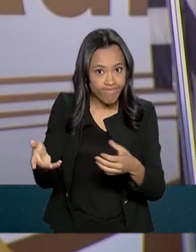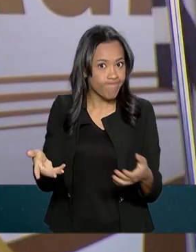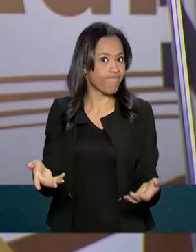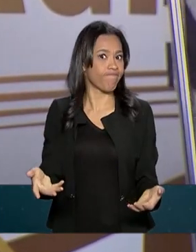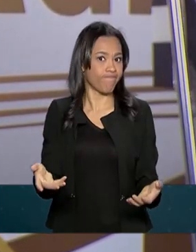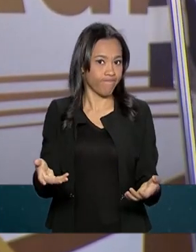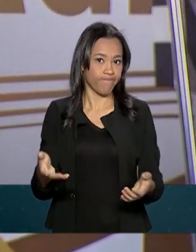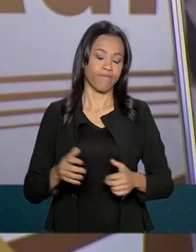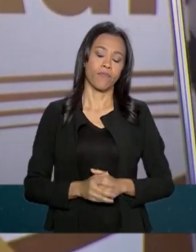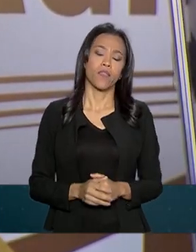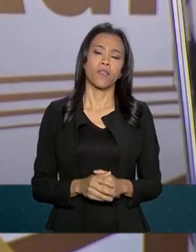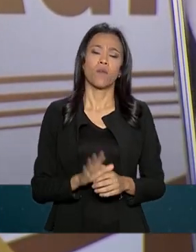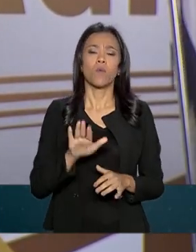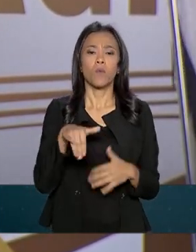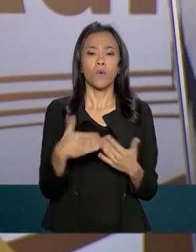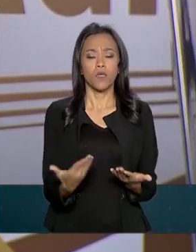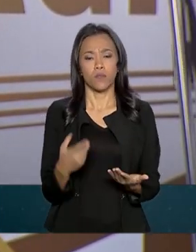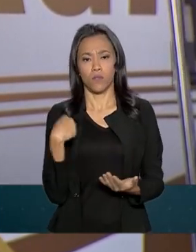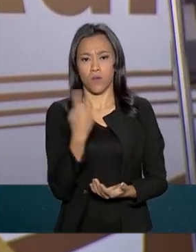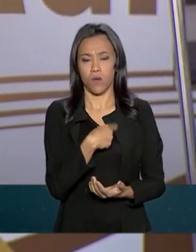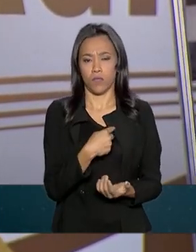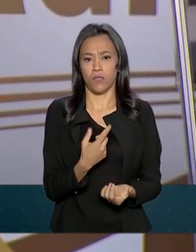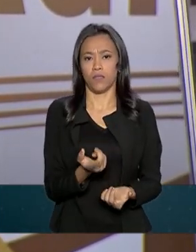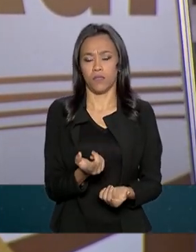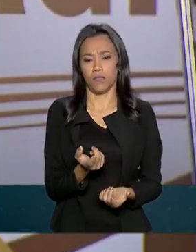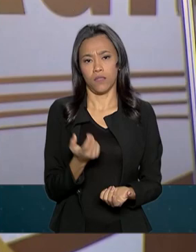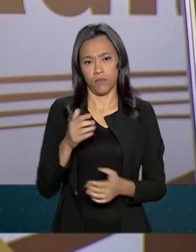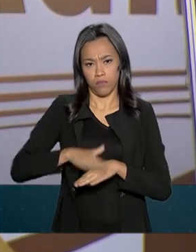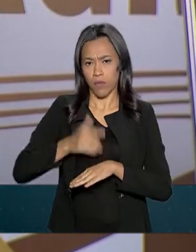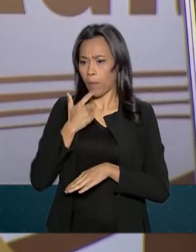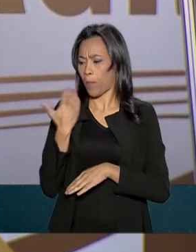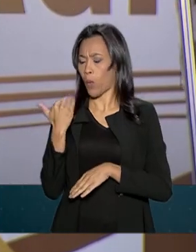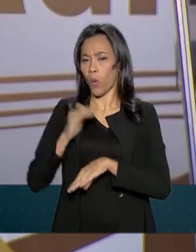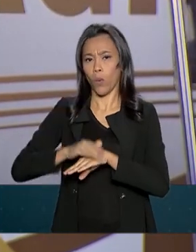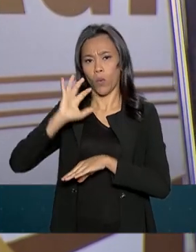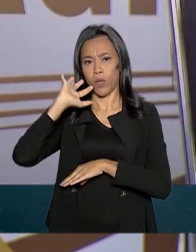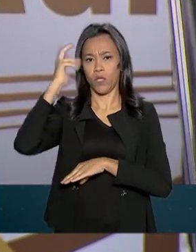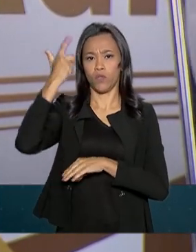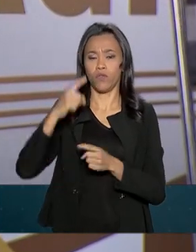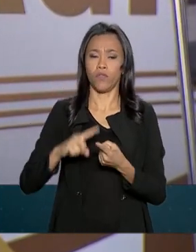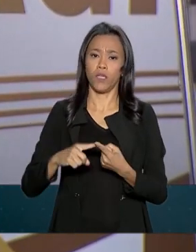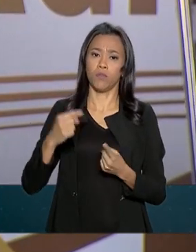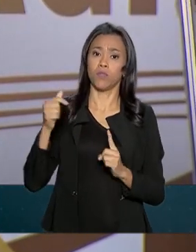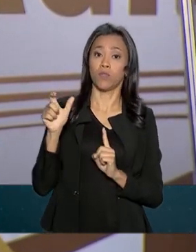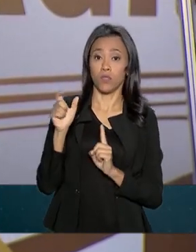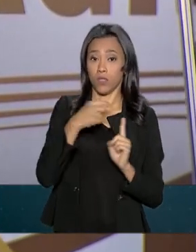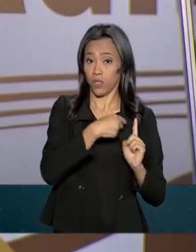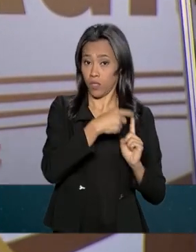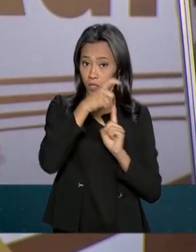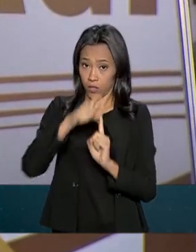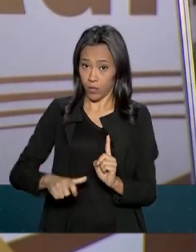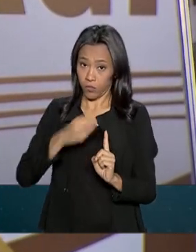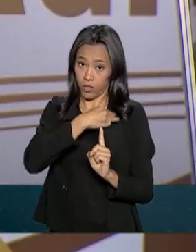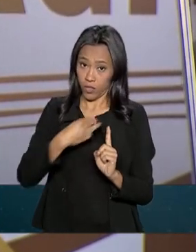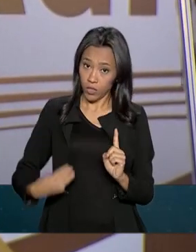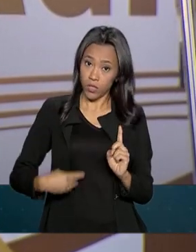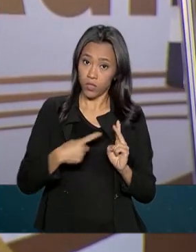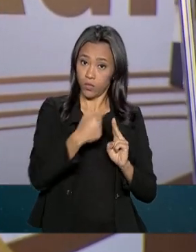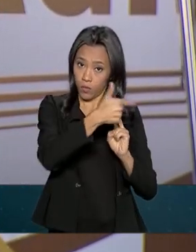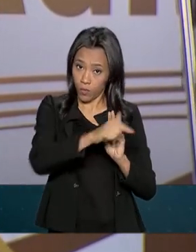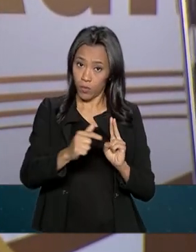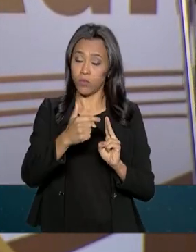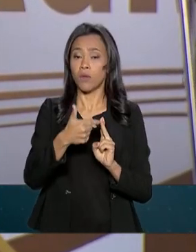Quando falemos e decidimos há pouco, com o Dória, com a Teresa Cristina, levar o SEAGESP para outro local